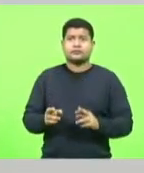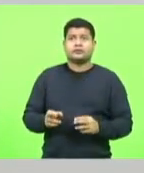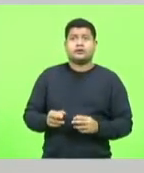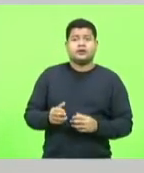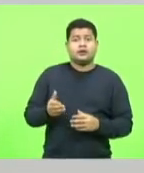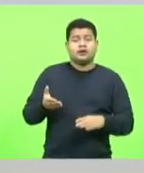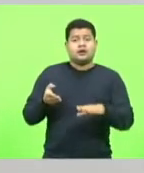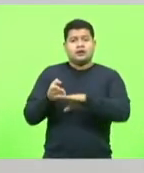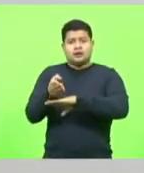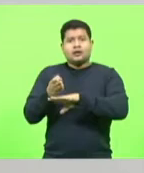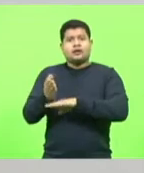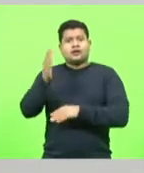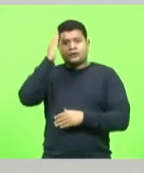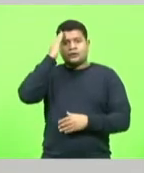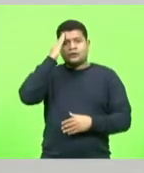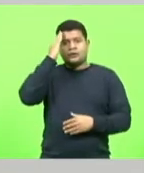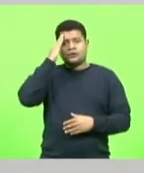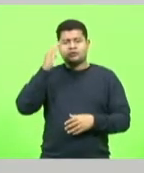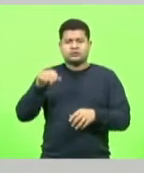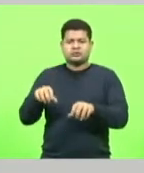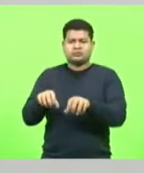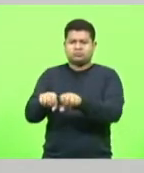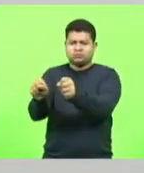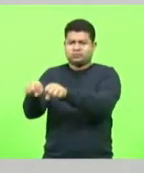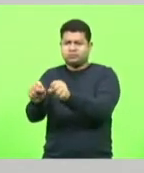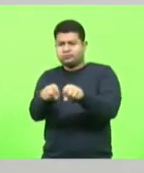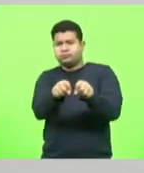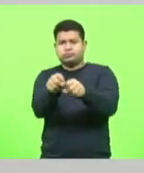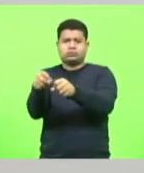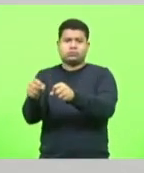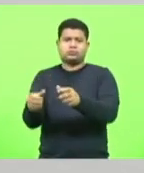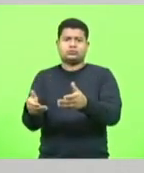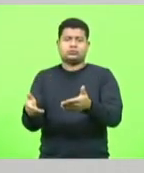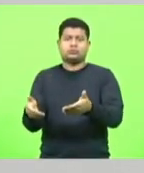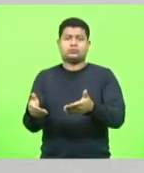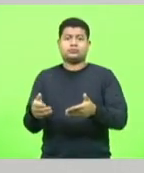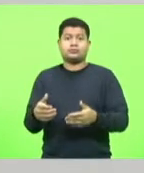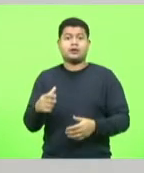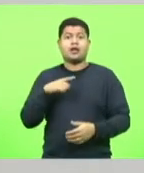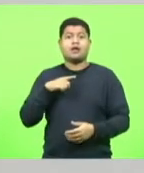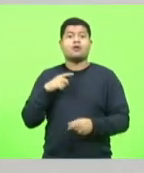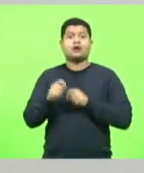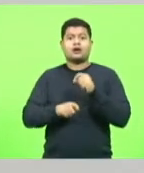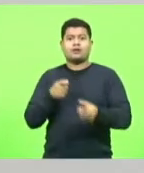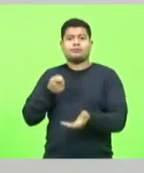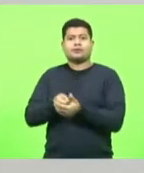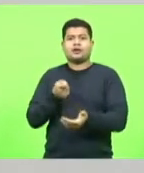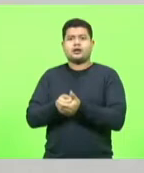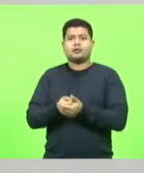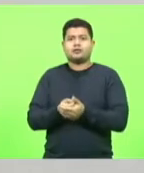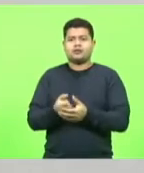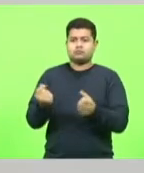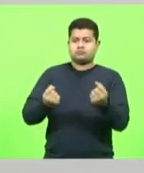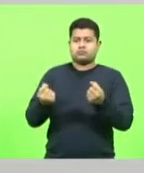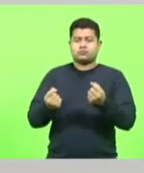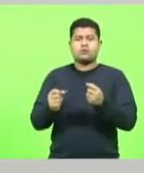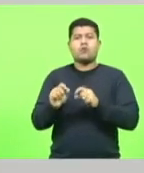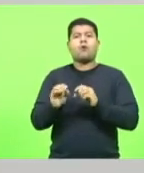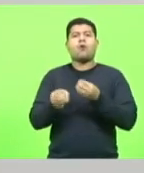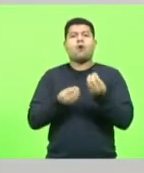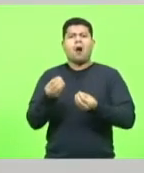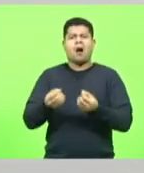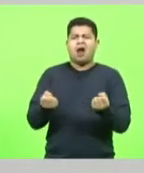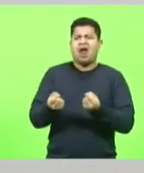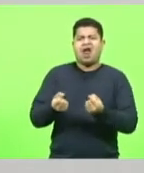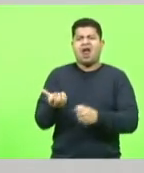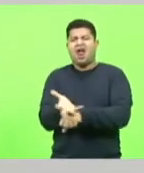todo dia e sabe que a rodovia está esburacada tem a obrigação de dirigir com mais cuidado porque